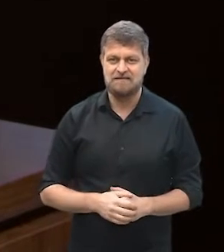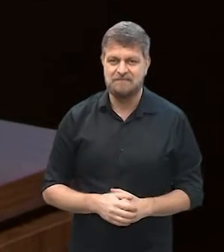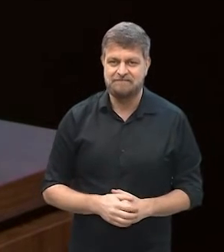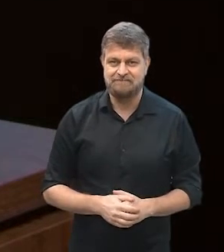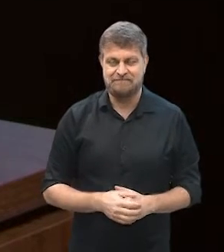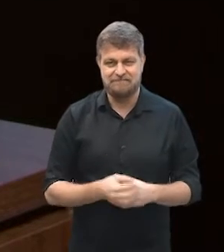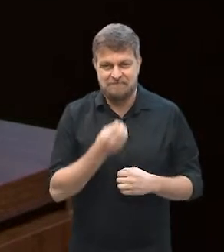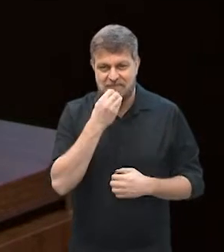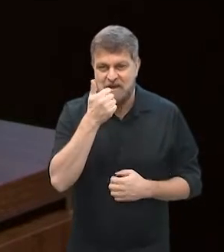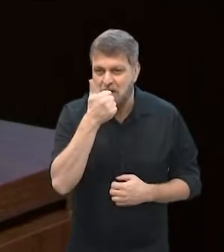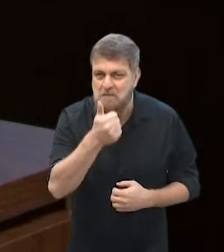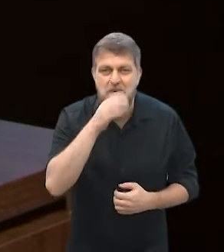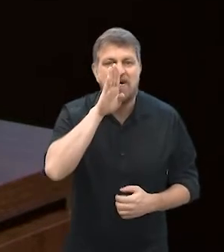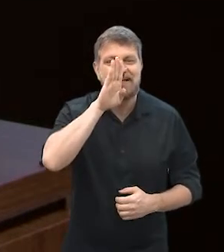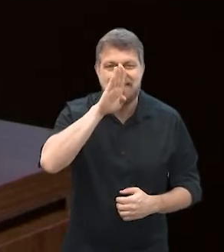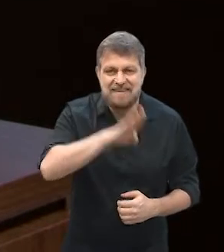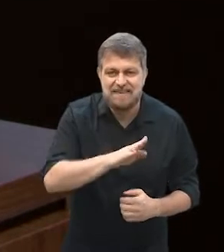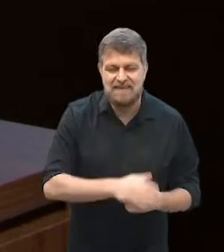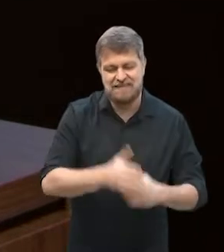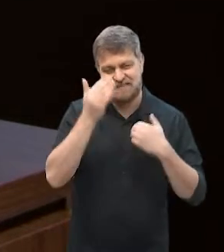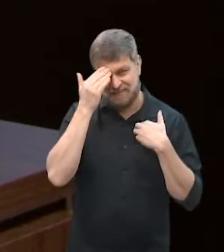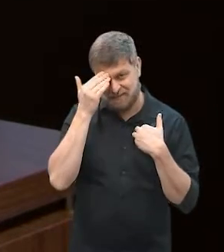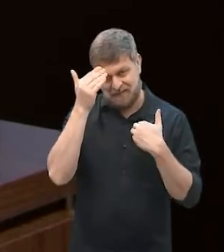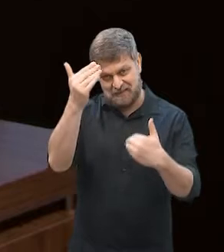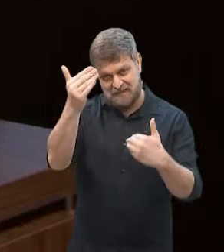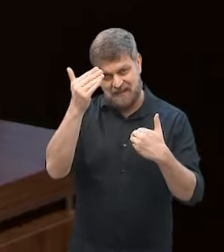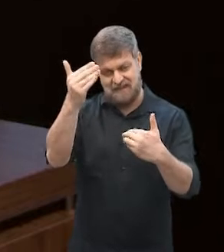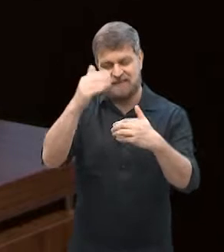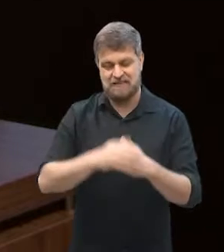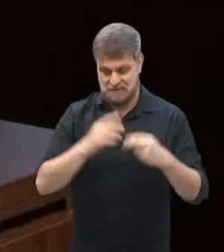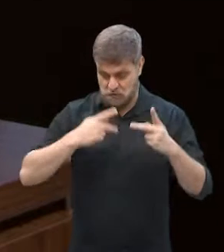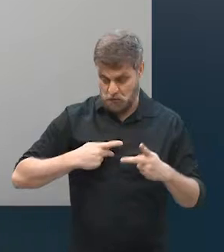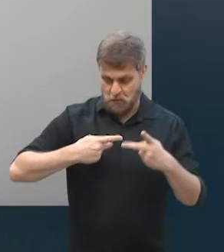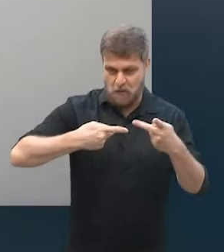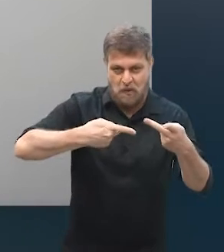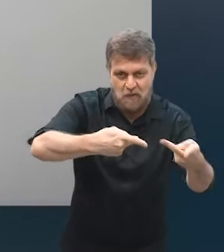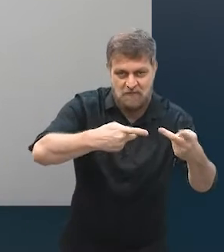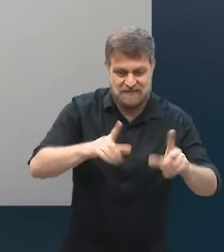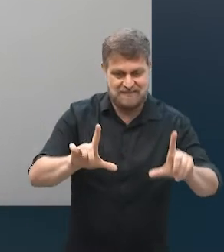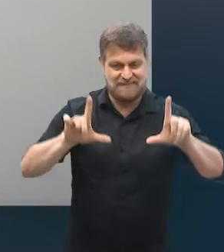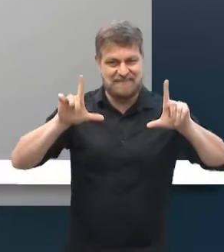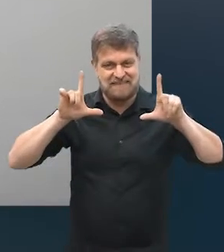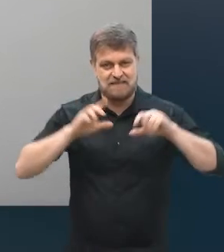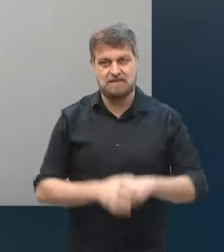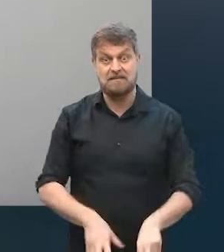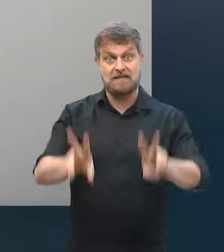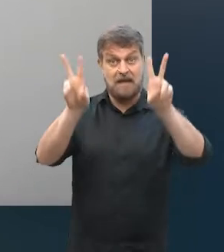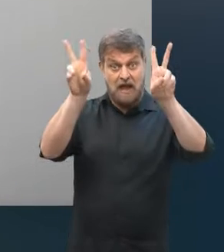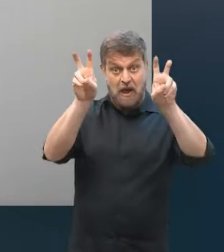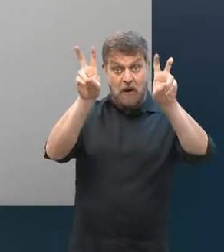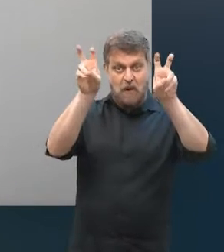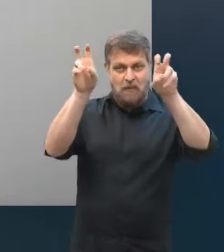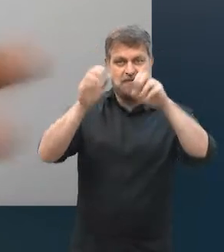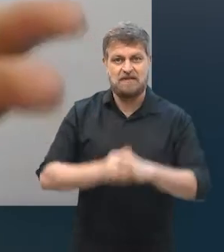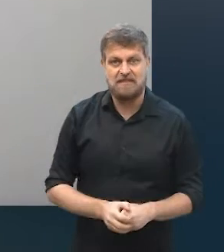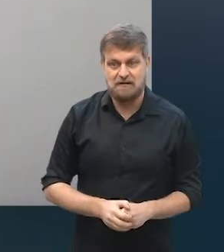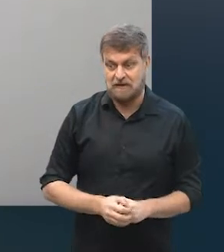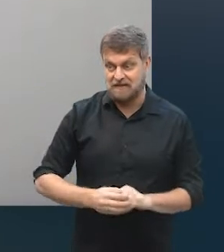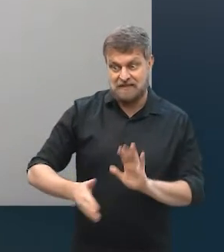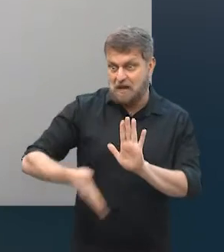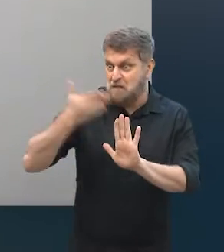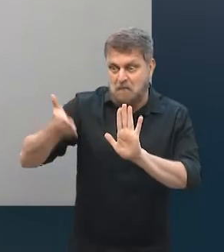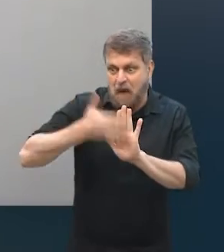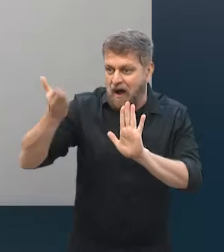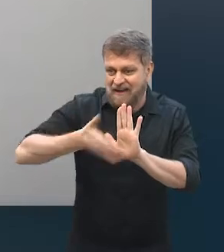Bom, muito boa tarde. Eu agradeço o convite e esse é um tema que está na moda.